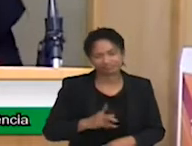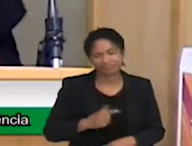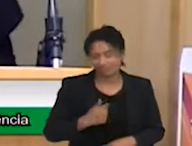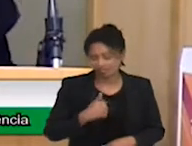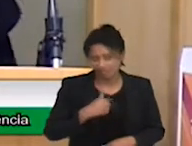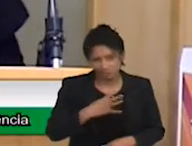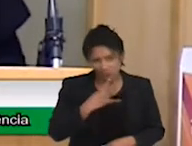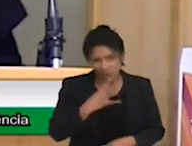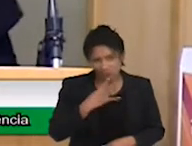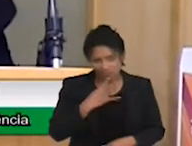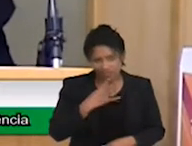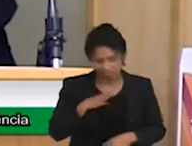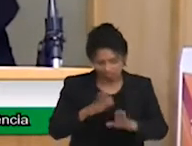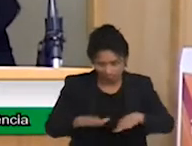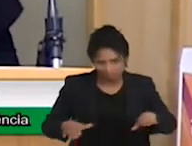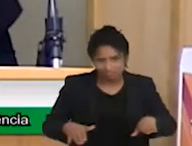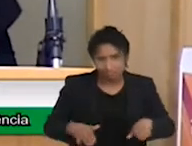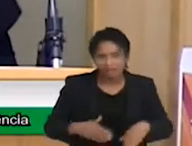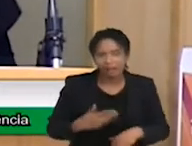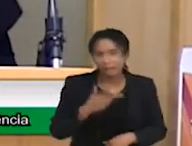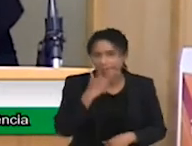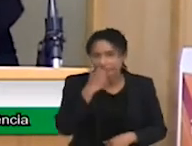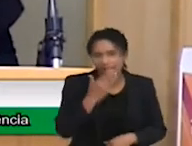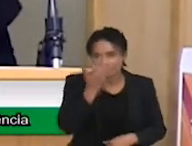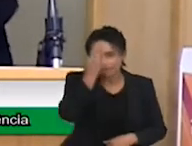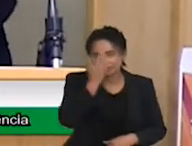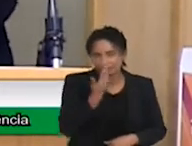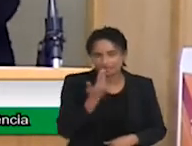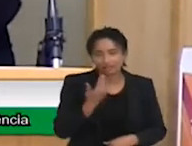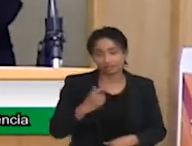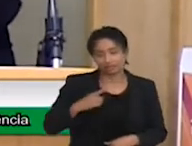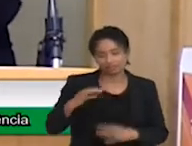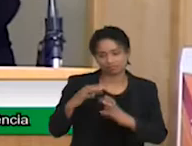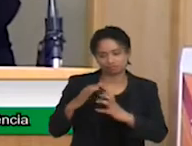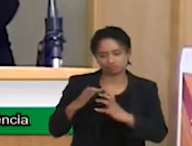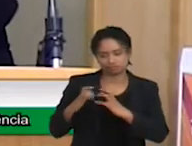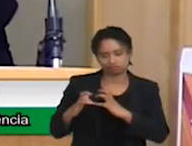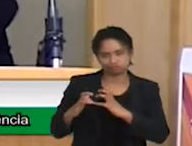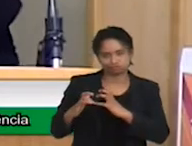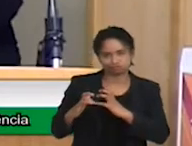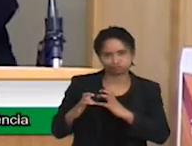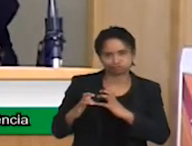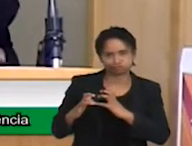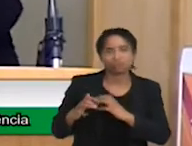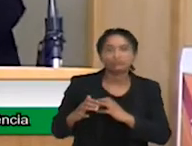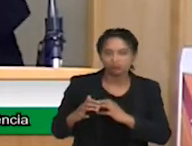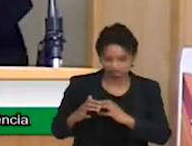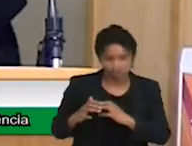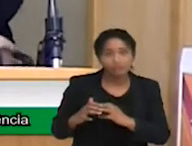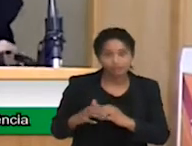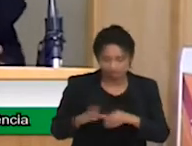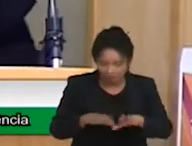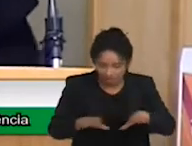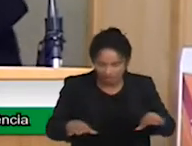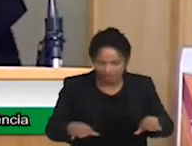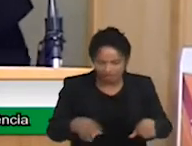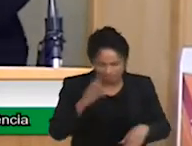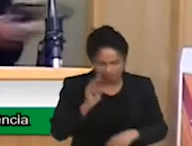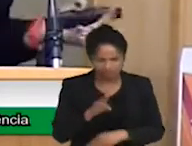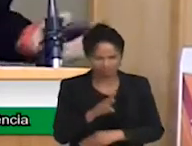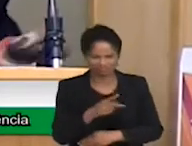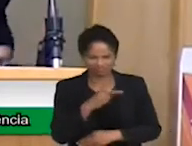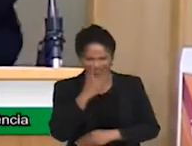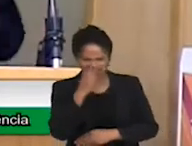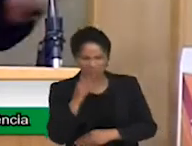que é a hemiparética em que a gente tem só um lado do corpo acometido, que chegavam para mim com dois, três anos de idade e o pediatra falava é porque ela deve ser canhota,